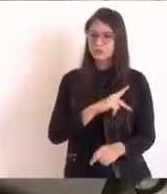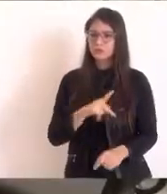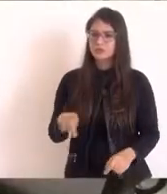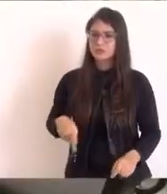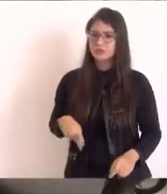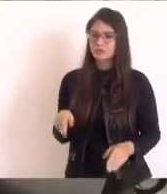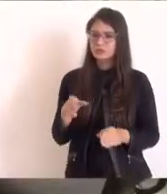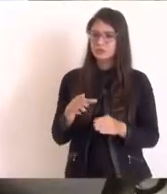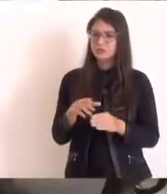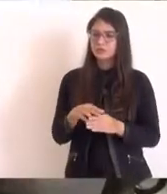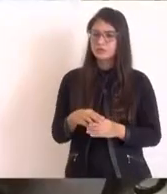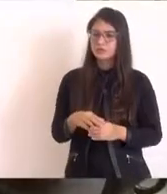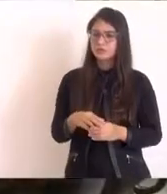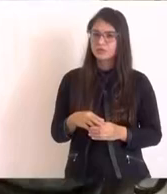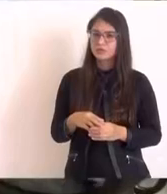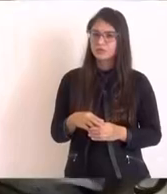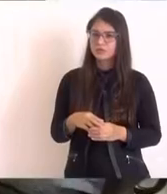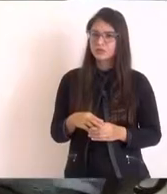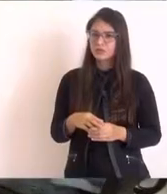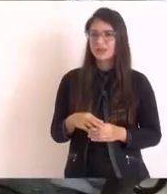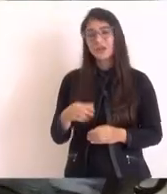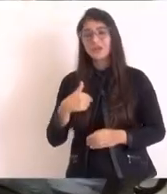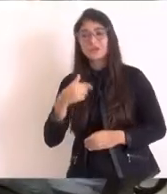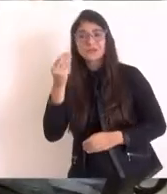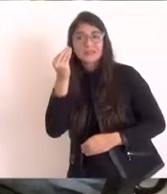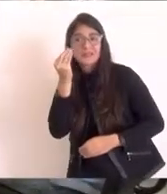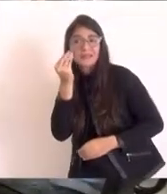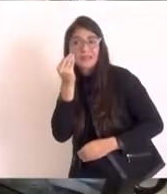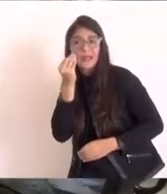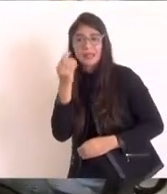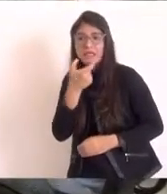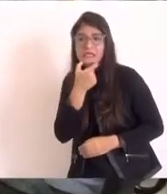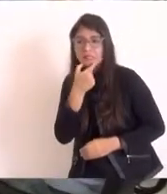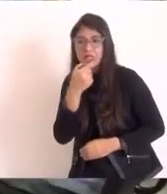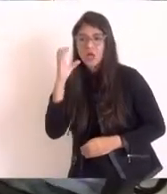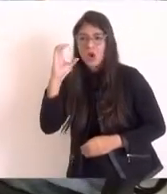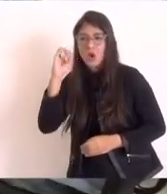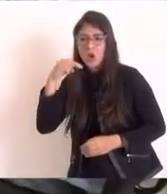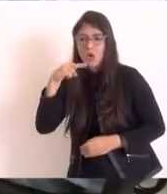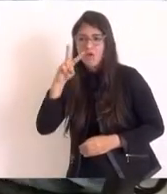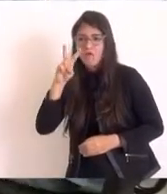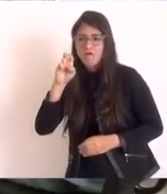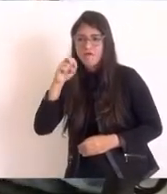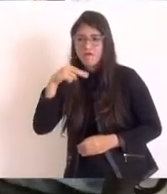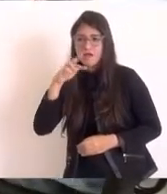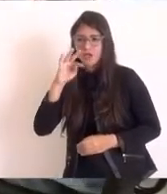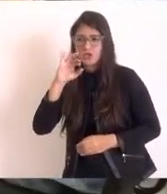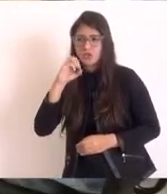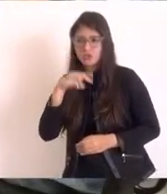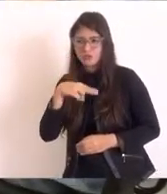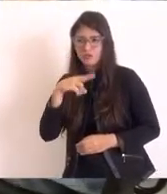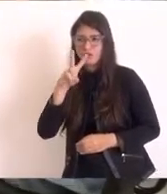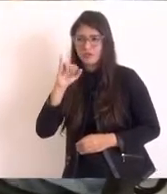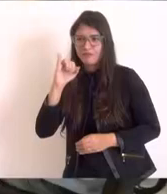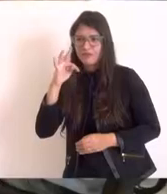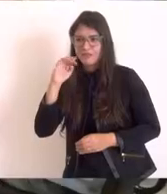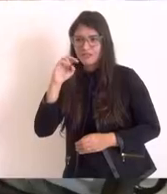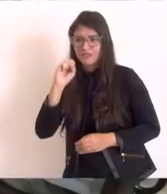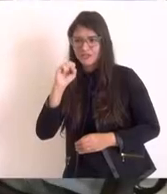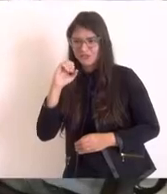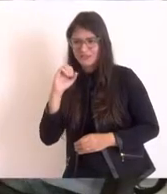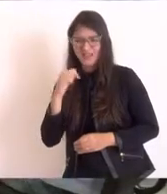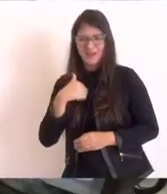Vou aqui arriscar no inglês aqui, Convention Visition Bureau do Estado do Rio de Janeiro. Está